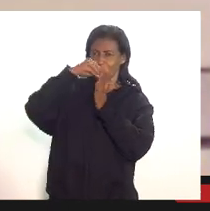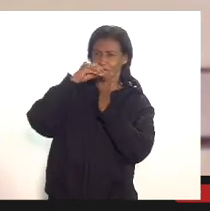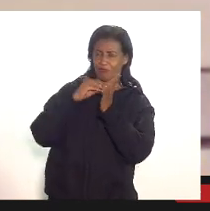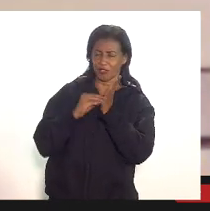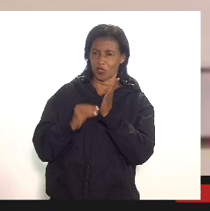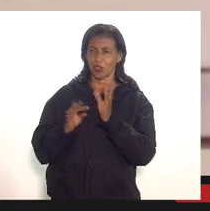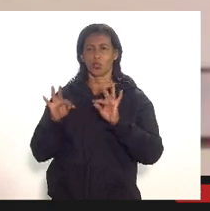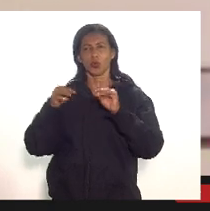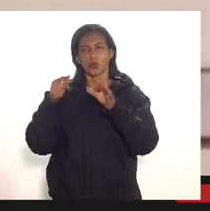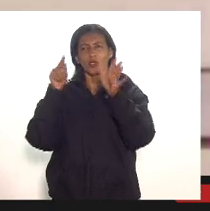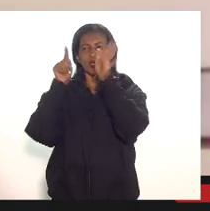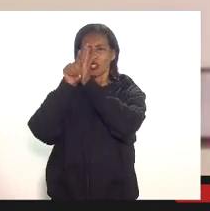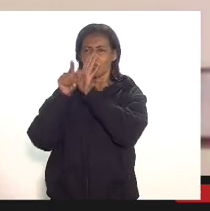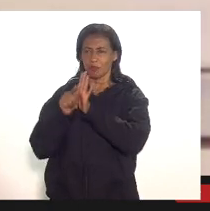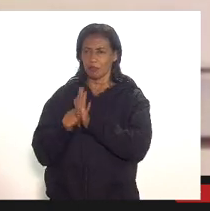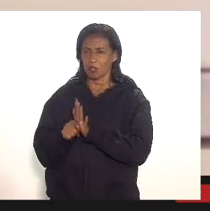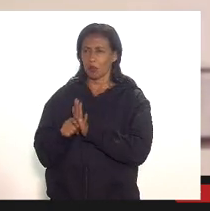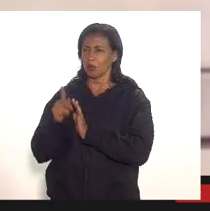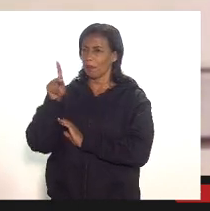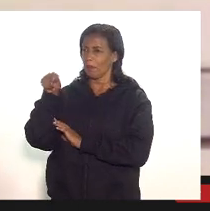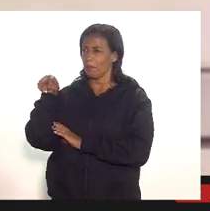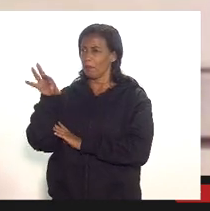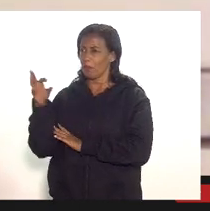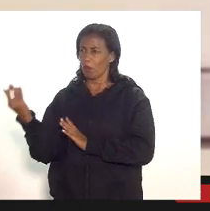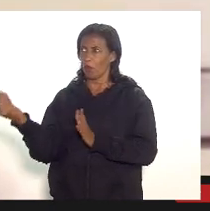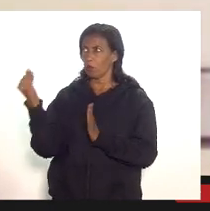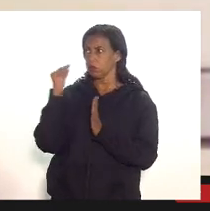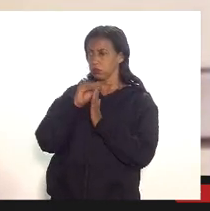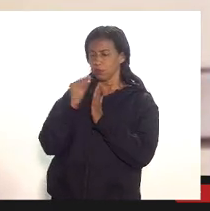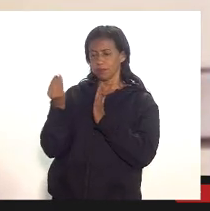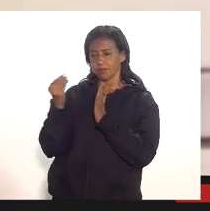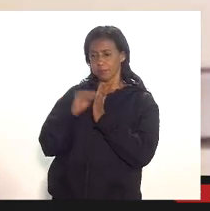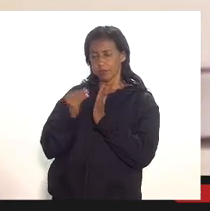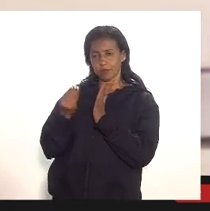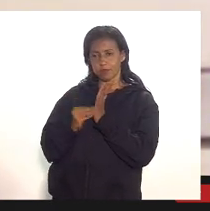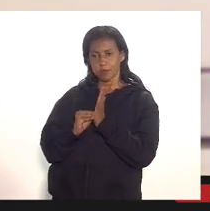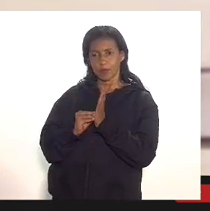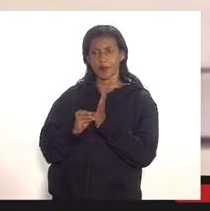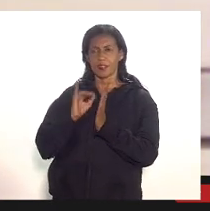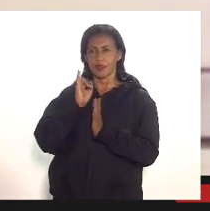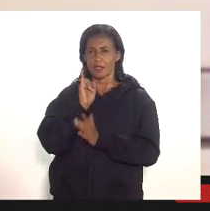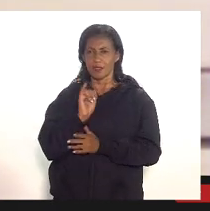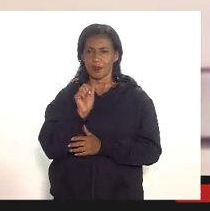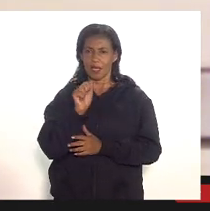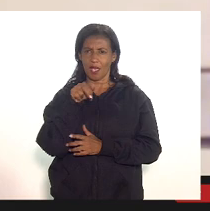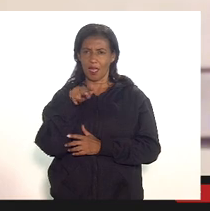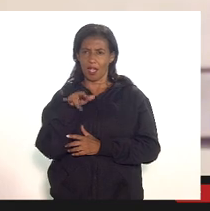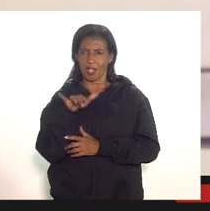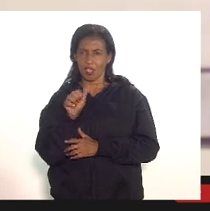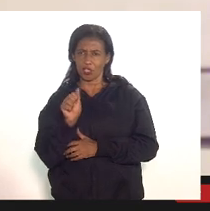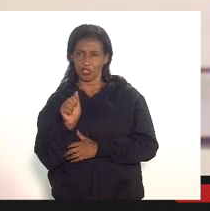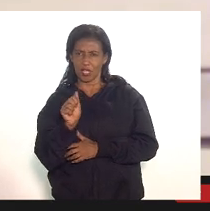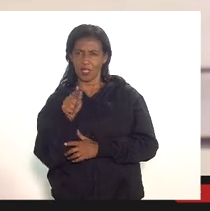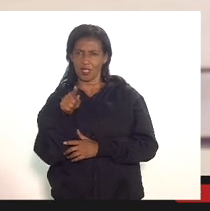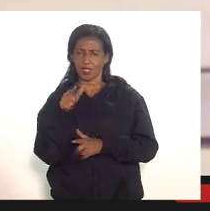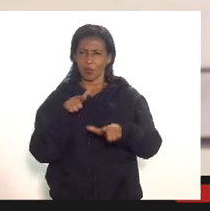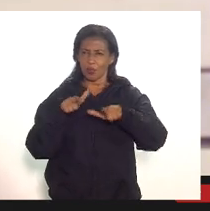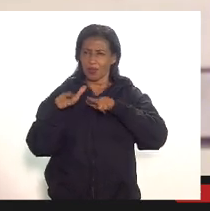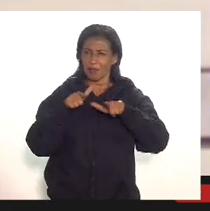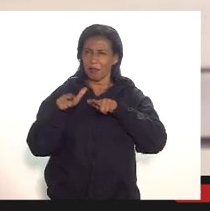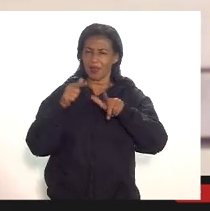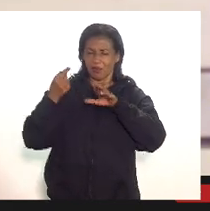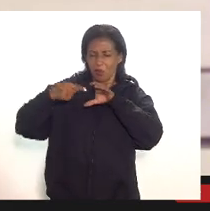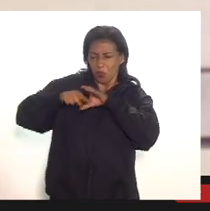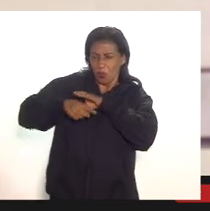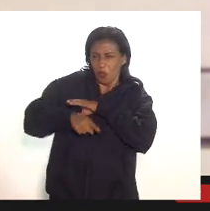perguntas que foram colocadas aqui pelo Paulo Henrique se a agência teria possibilidade de fazer um trabalho mais profundo